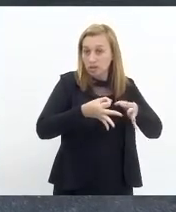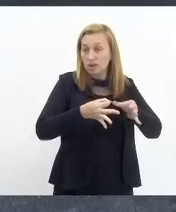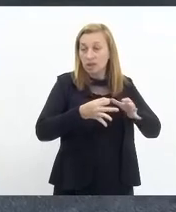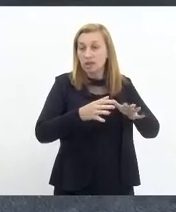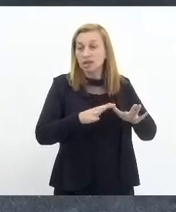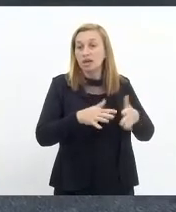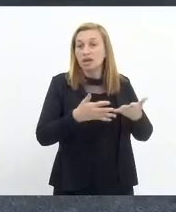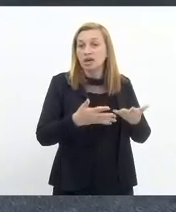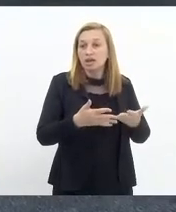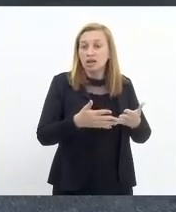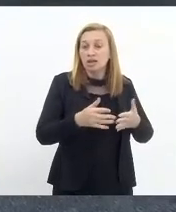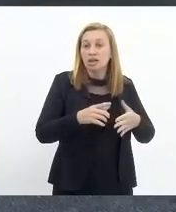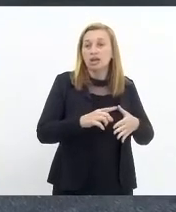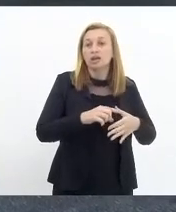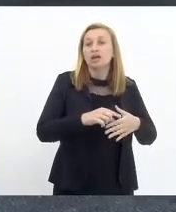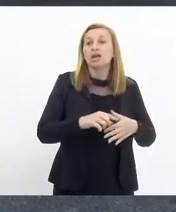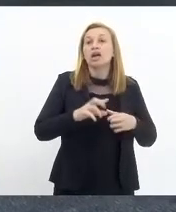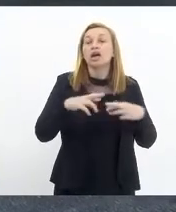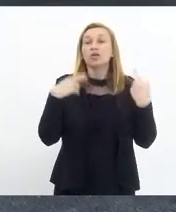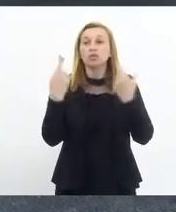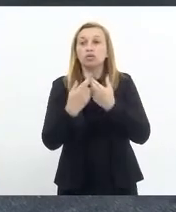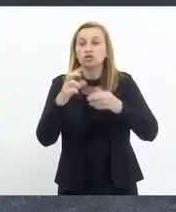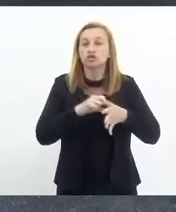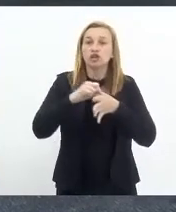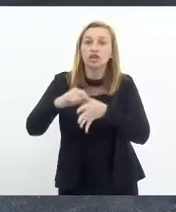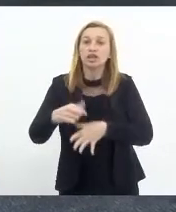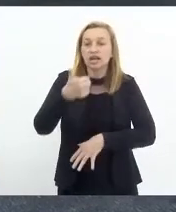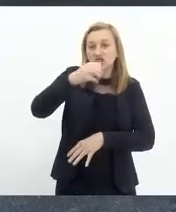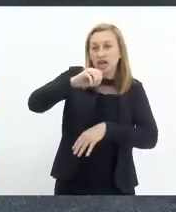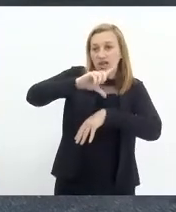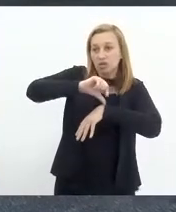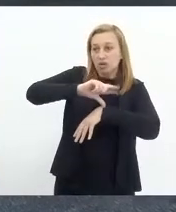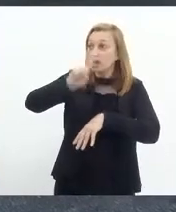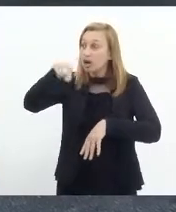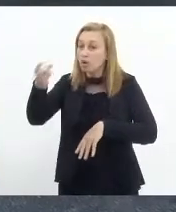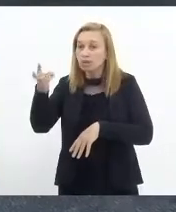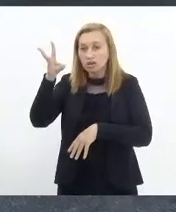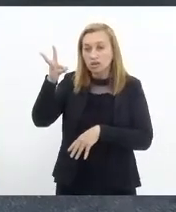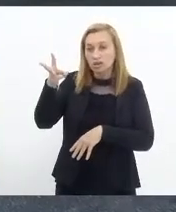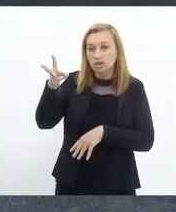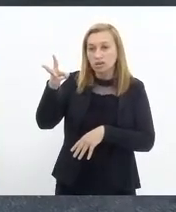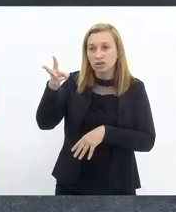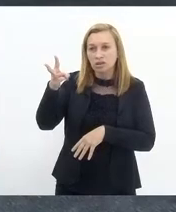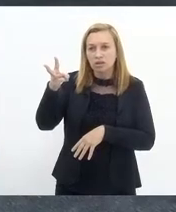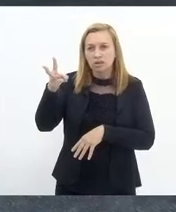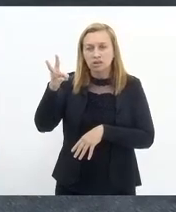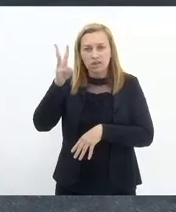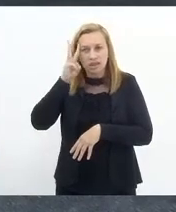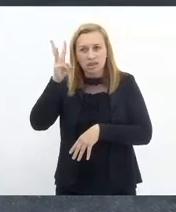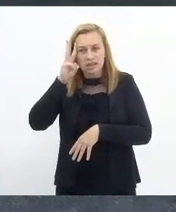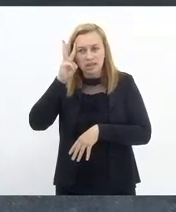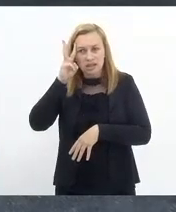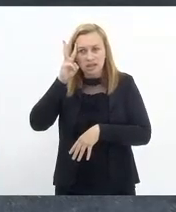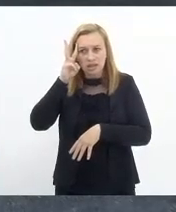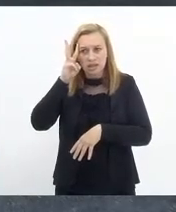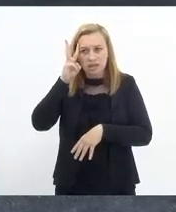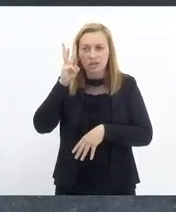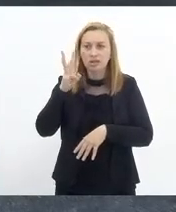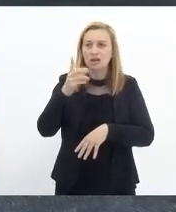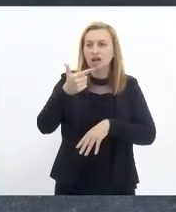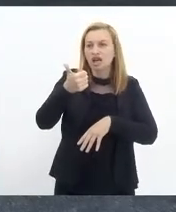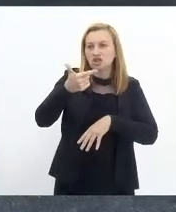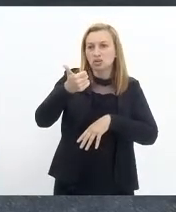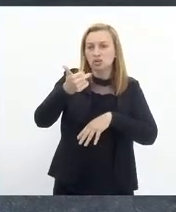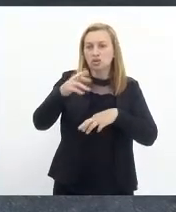reunião de líderes às 10 horas na próxima terça e sessão ordinária às 12 horas horário de Brasília.